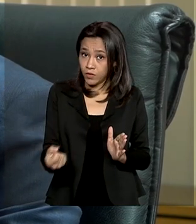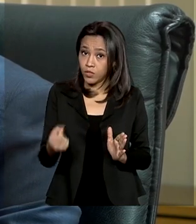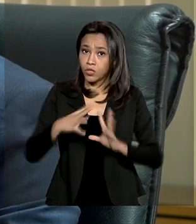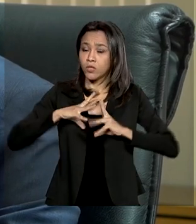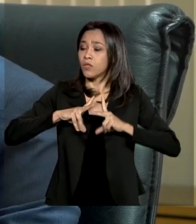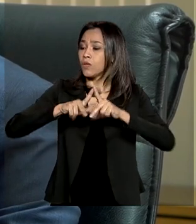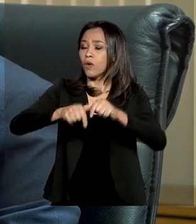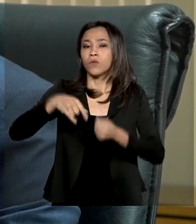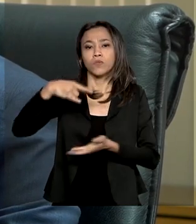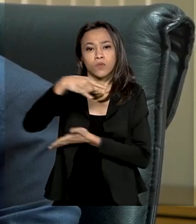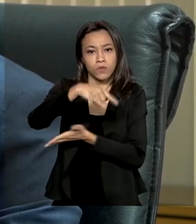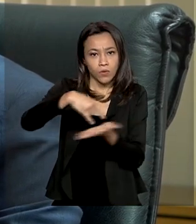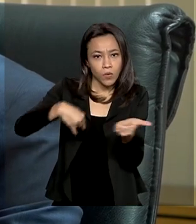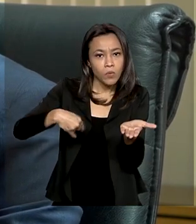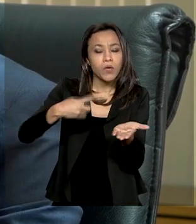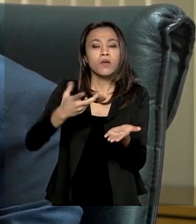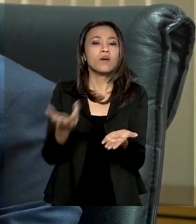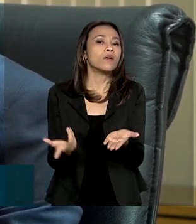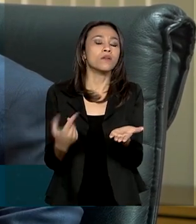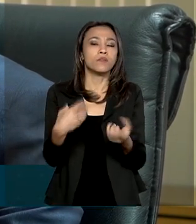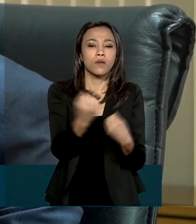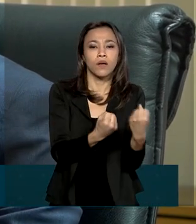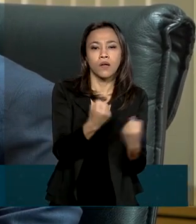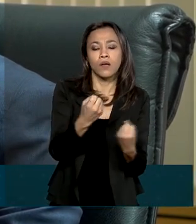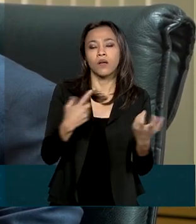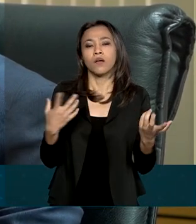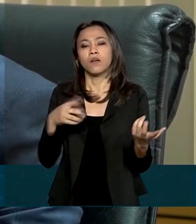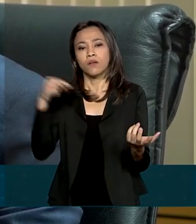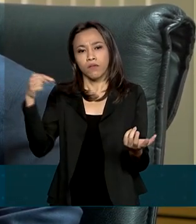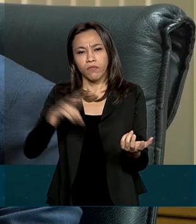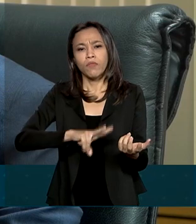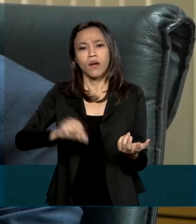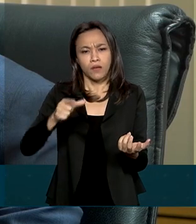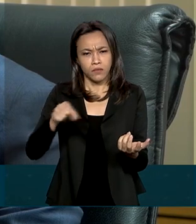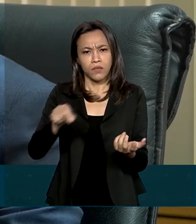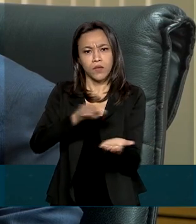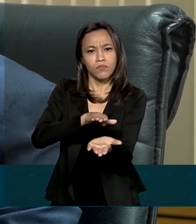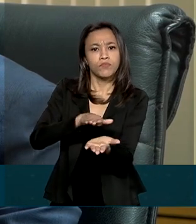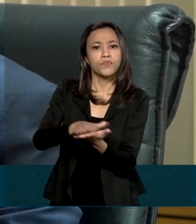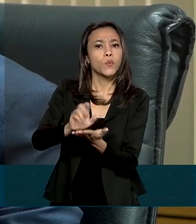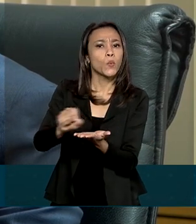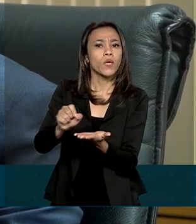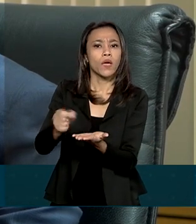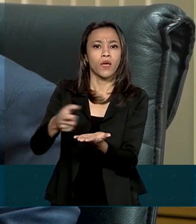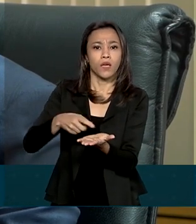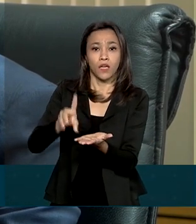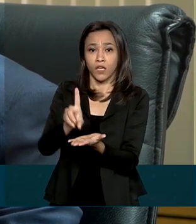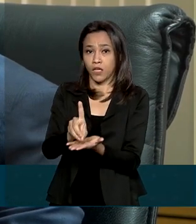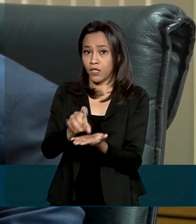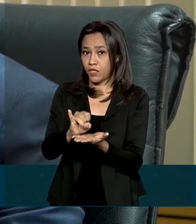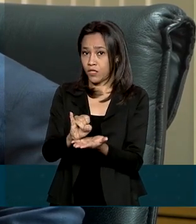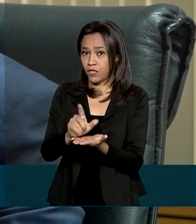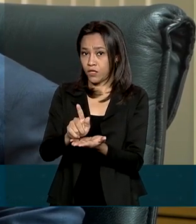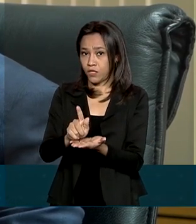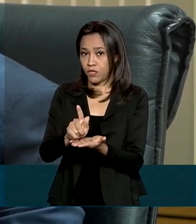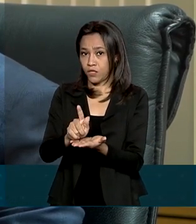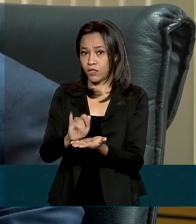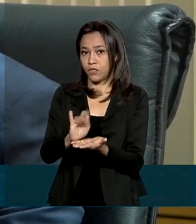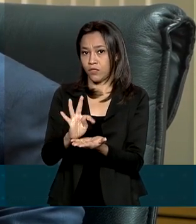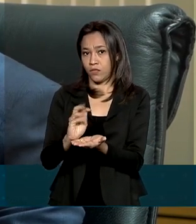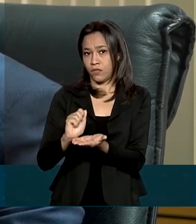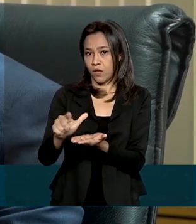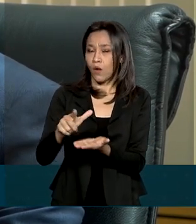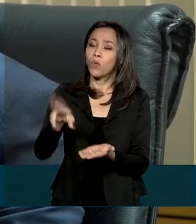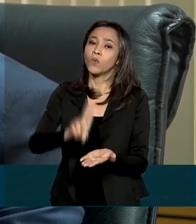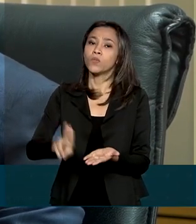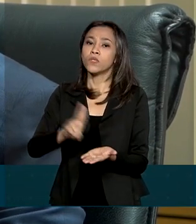de licenciamento do veículo, eles serão emitidos na modalidade digital, com esse QR Code. Portanto,